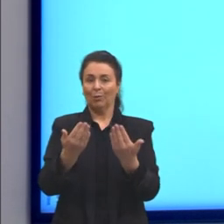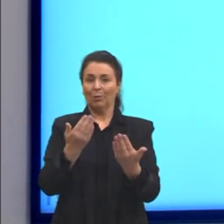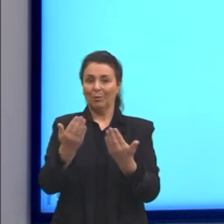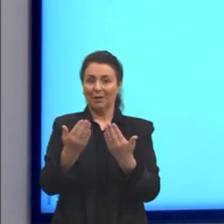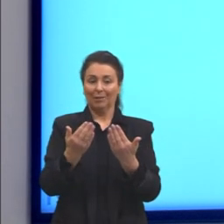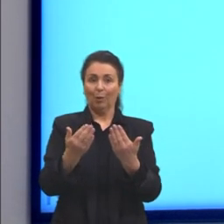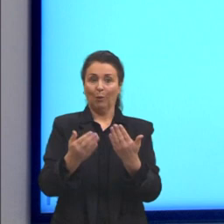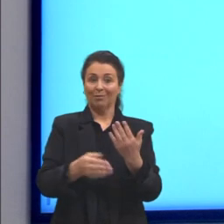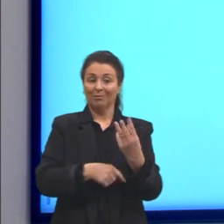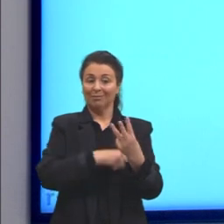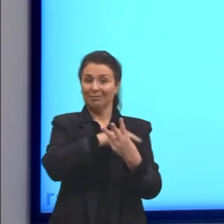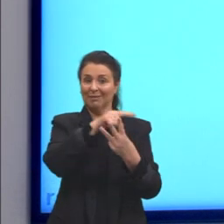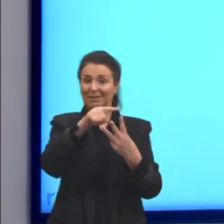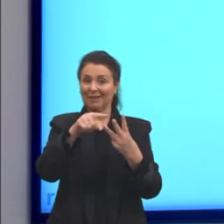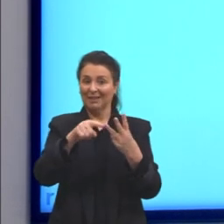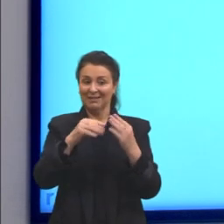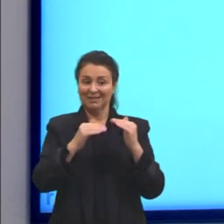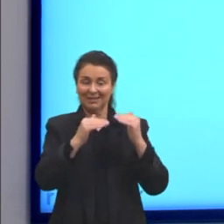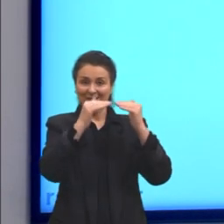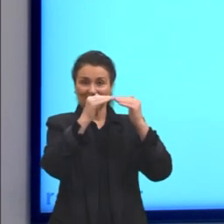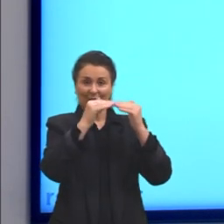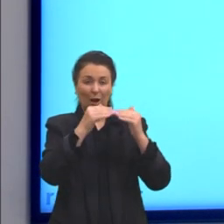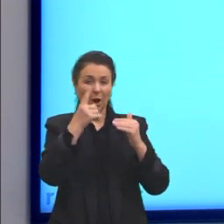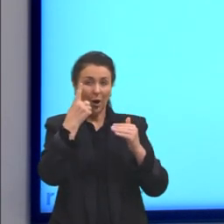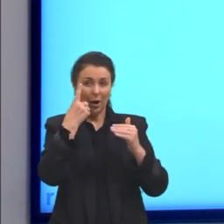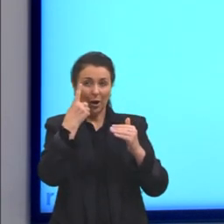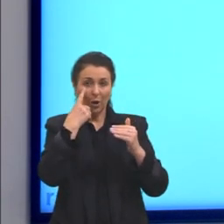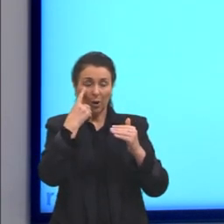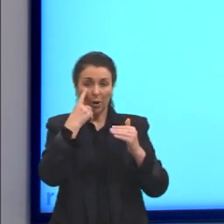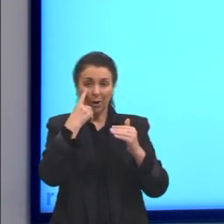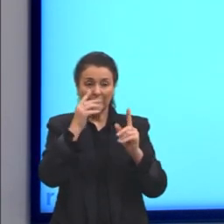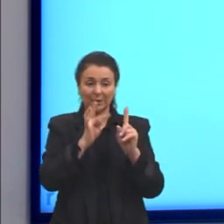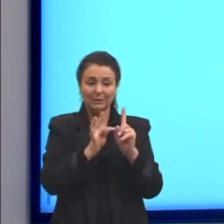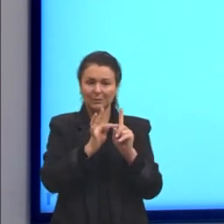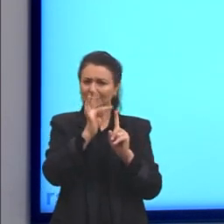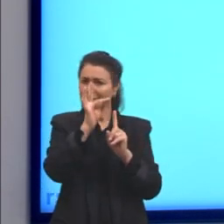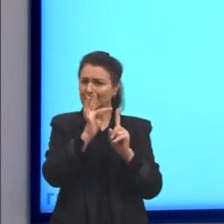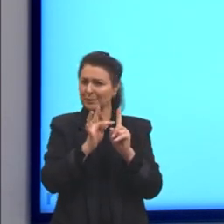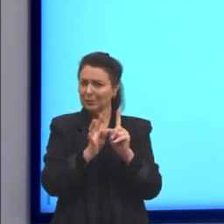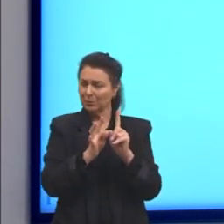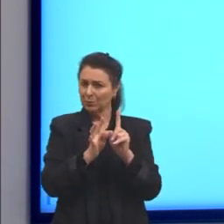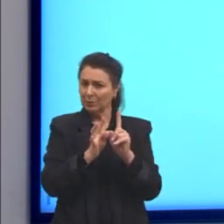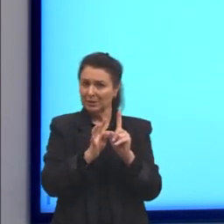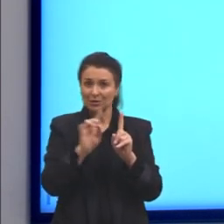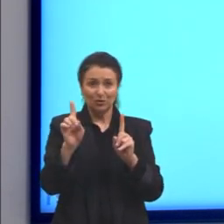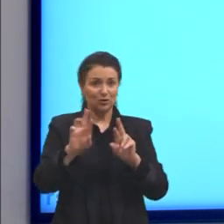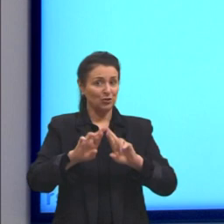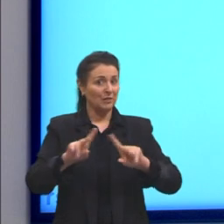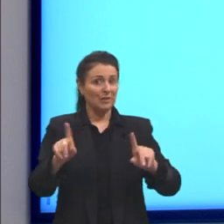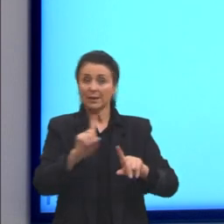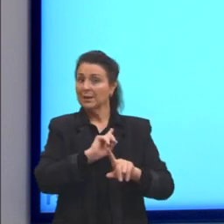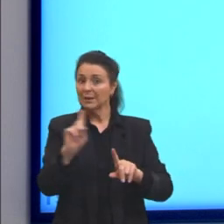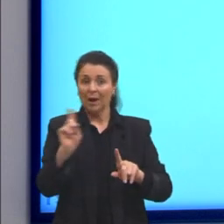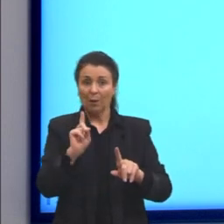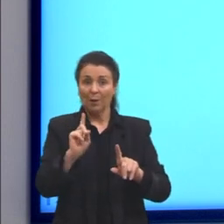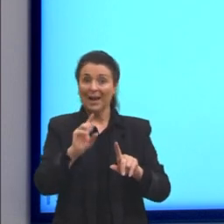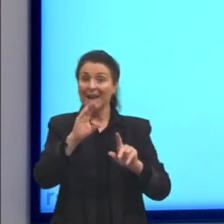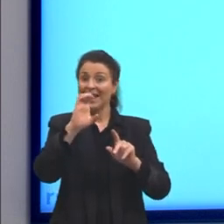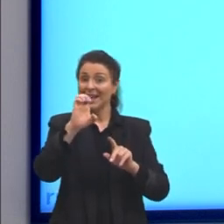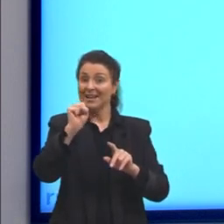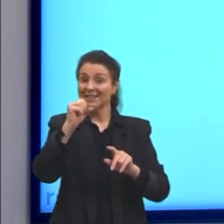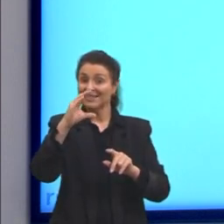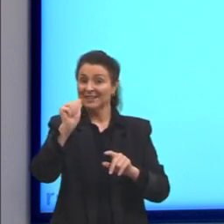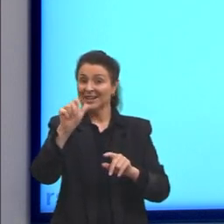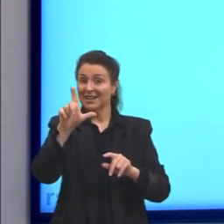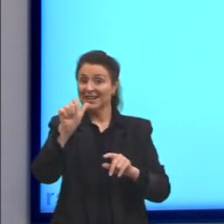três escalas. Observem, não são temperaturas diferentes, são escalas diferentes. Então, a mesma